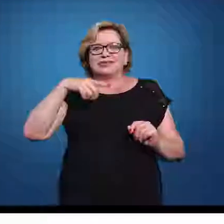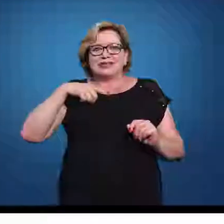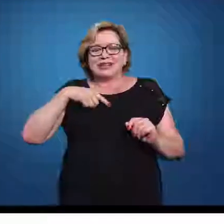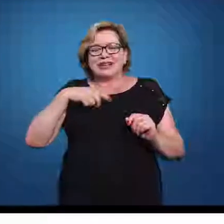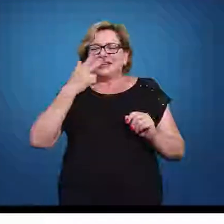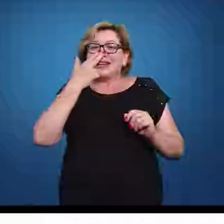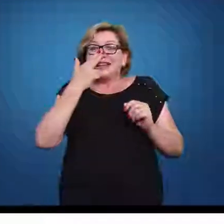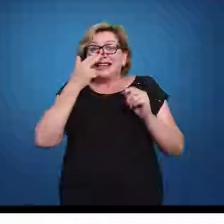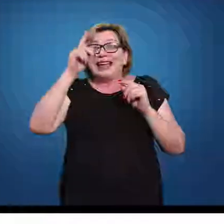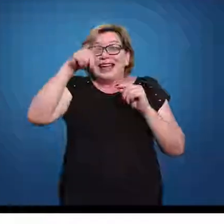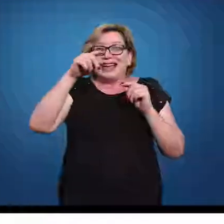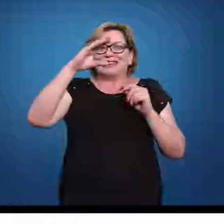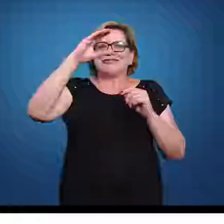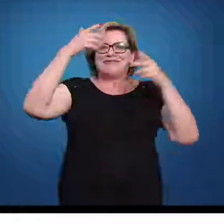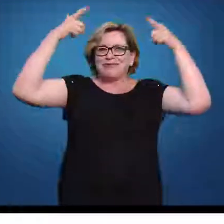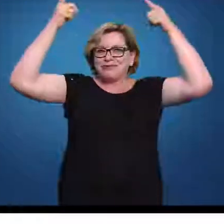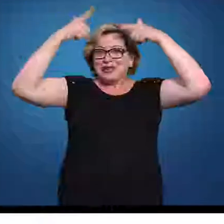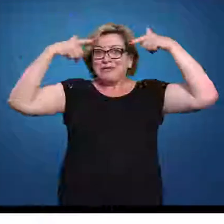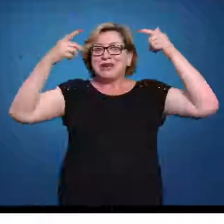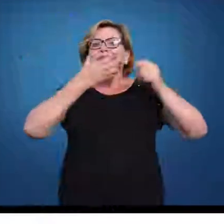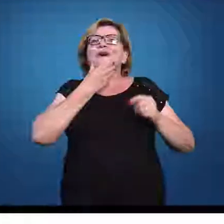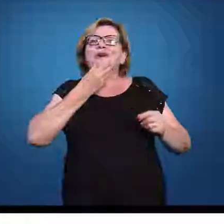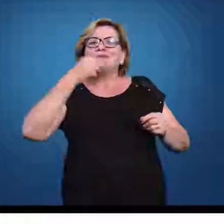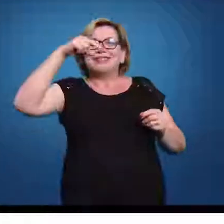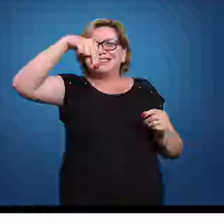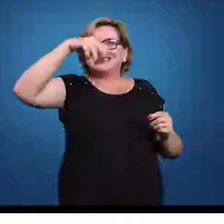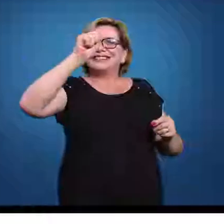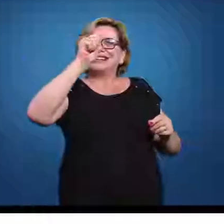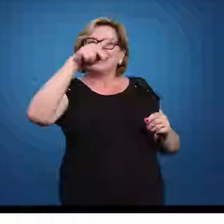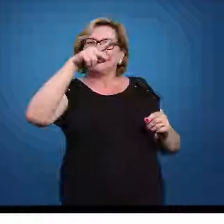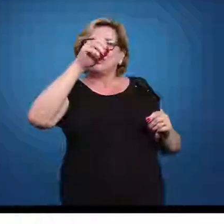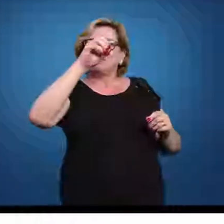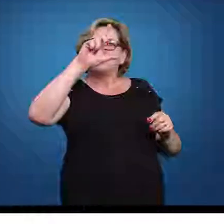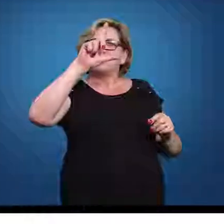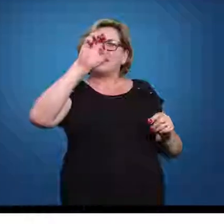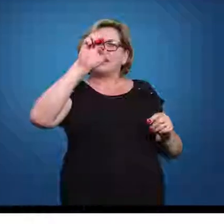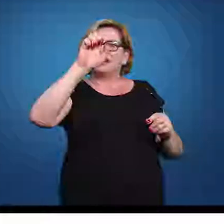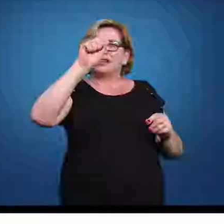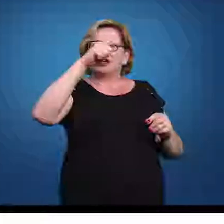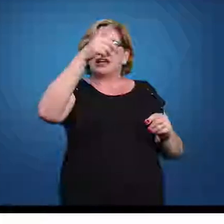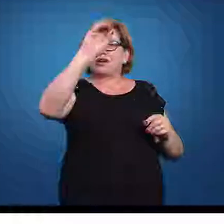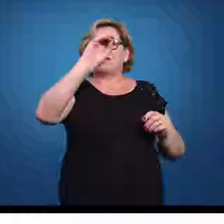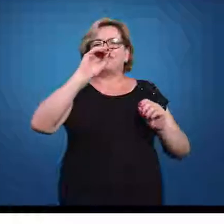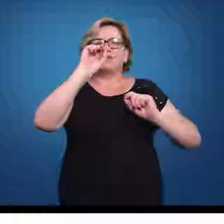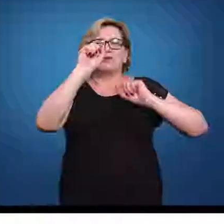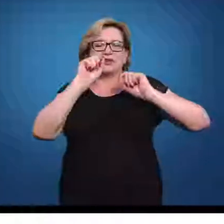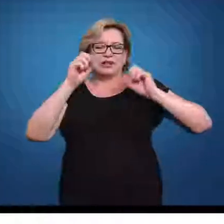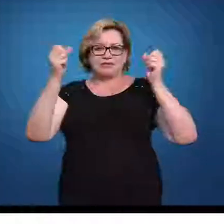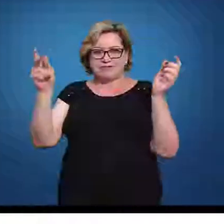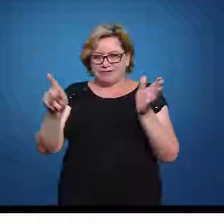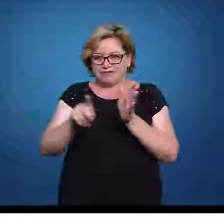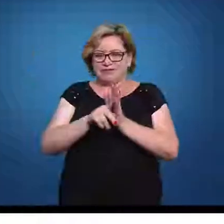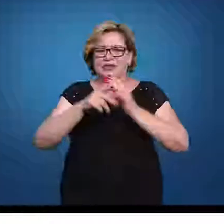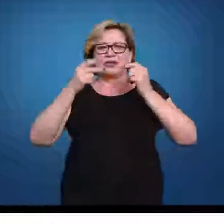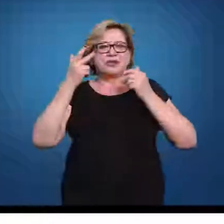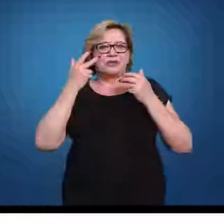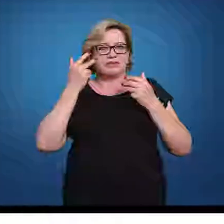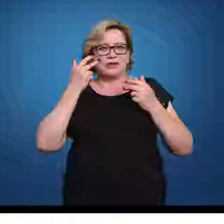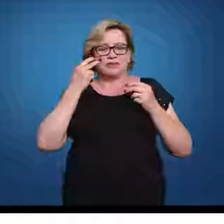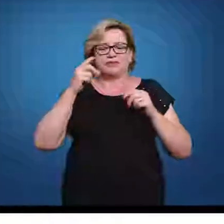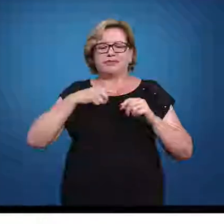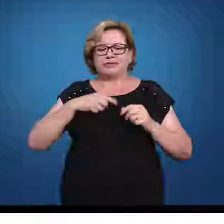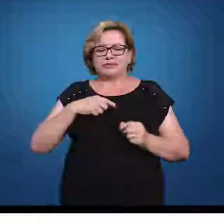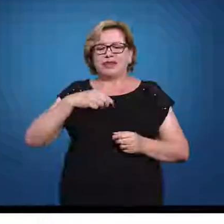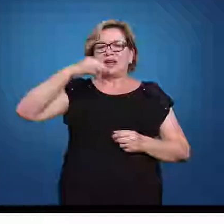chapéu de Napoleão, porque tinha esse formato aparecendo aqui. Então o que é a ideia da distribuição normal? A média,